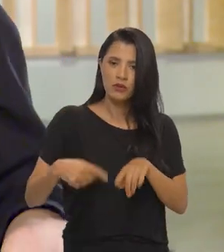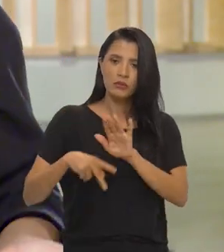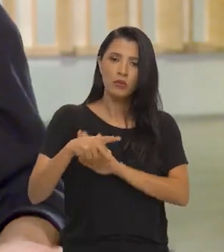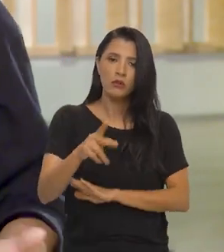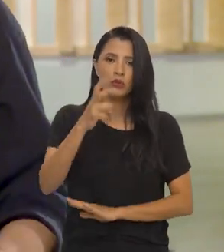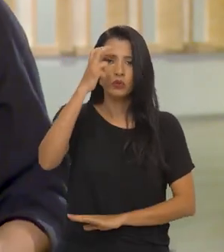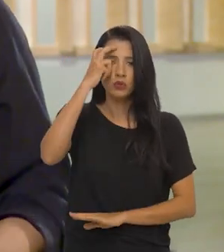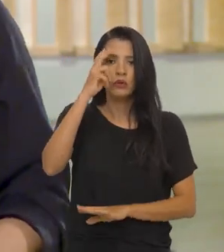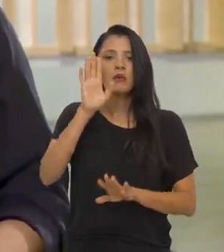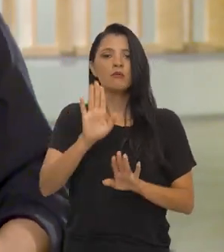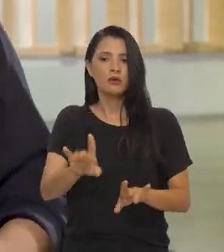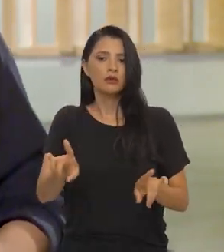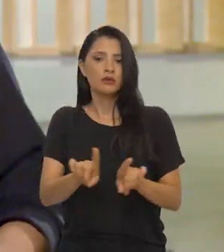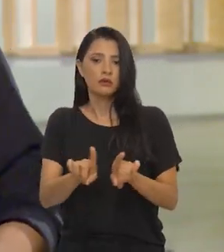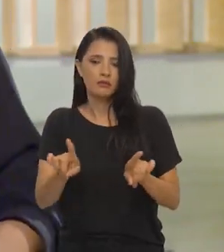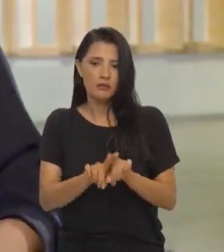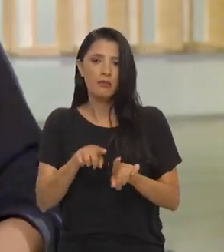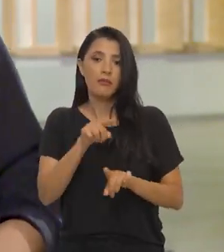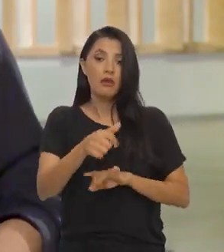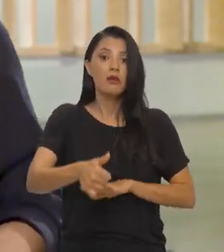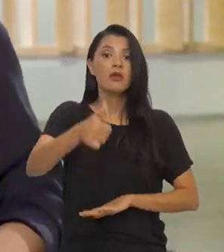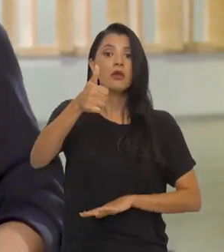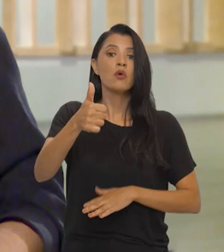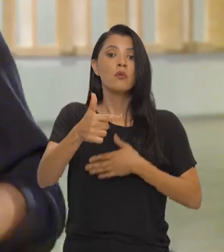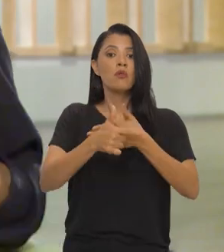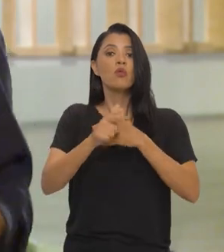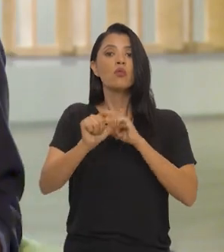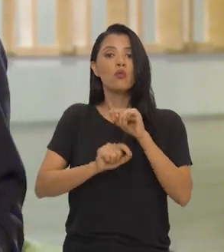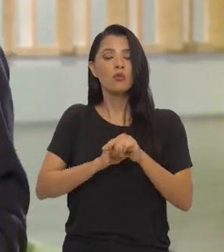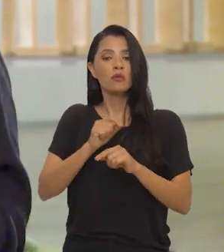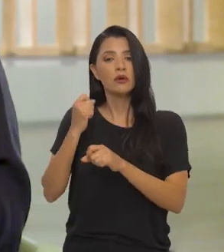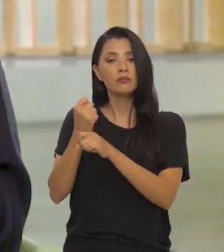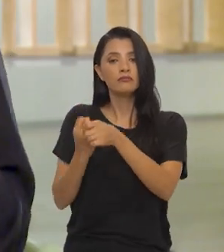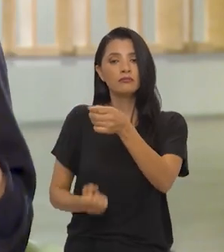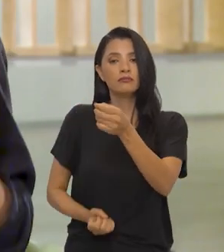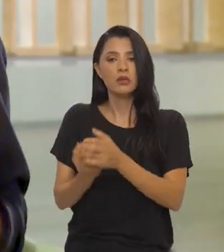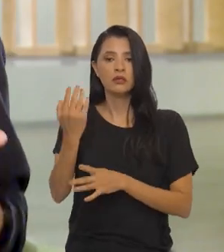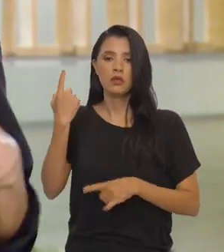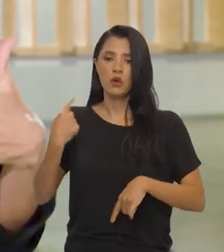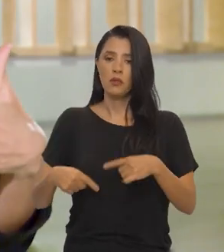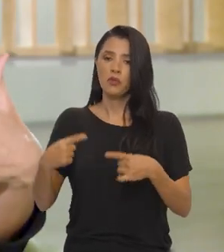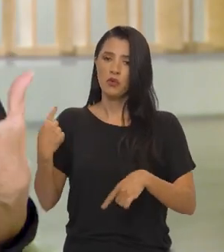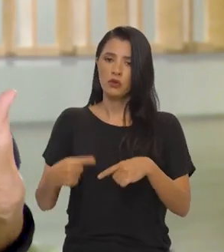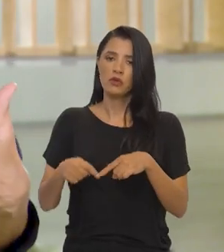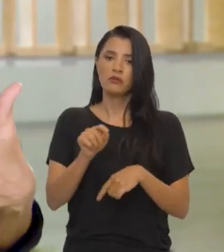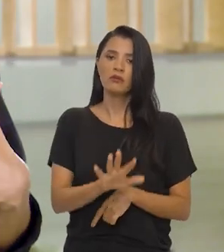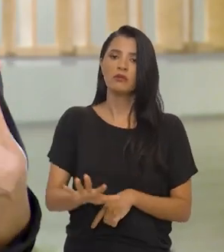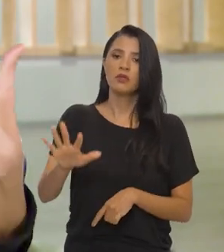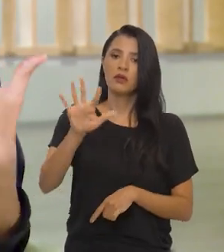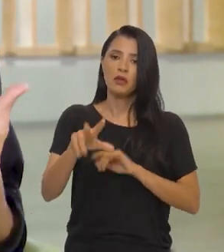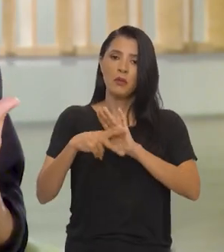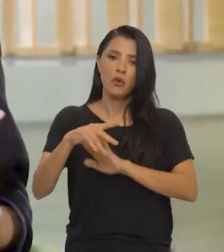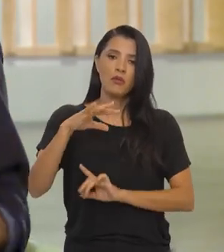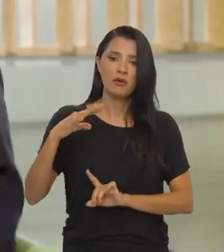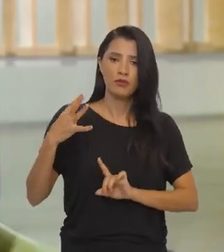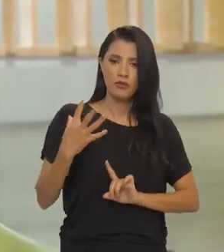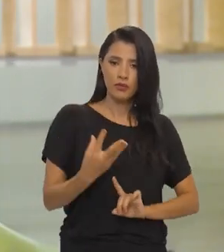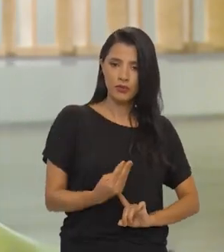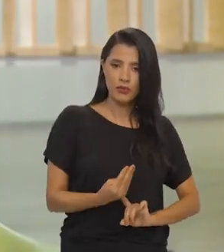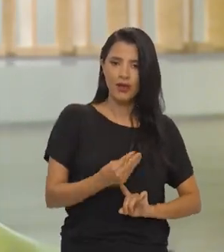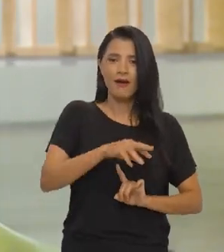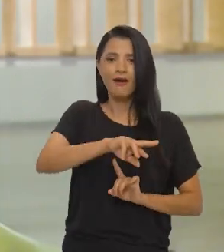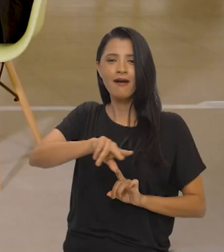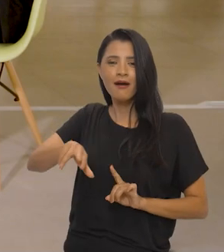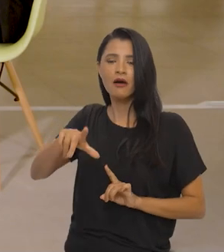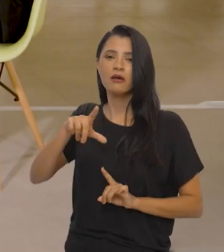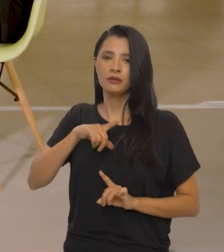as políticas de cultura, mas ali na atribuição primeira do Ministério está a construção de uma política nacional das